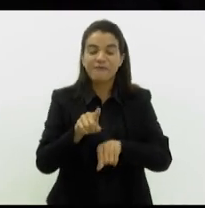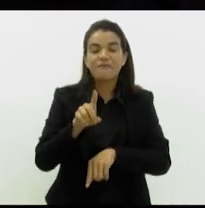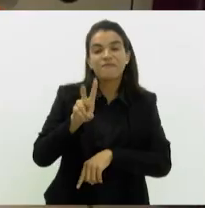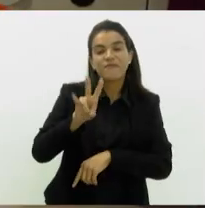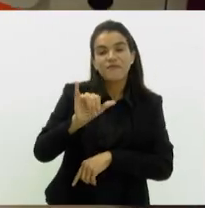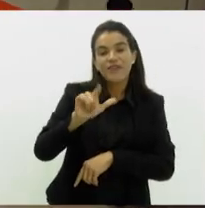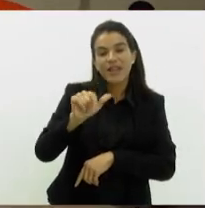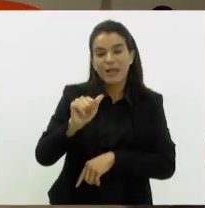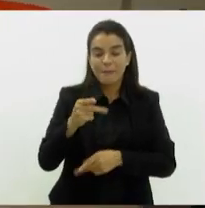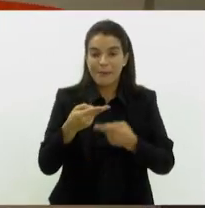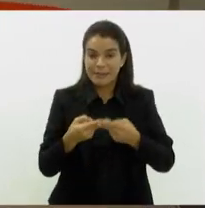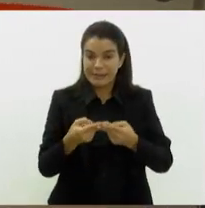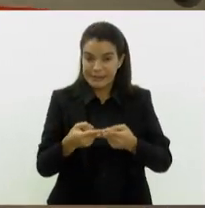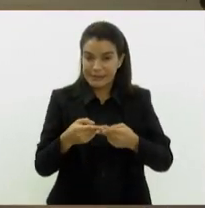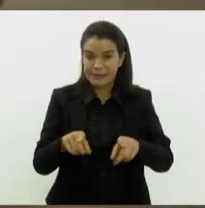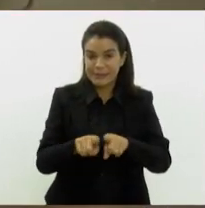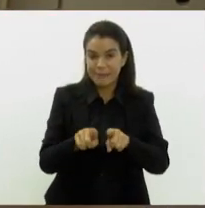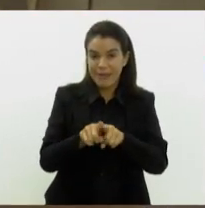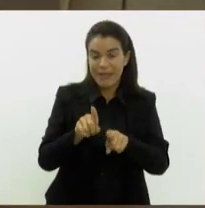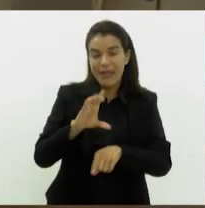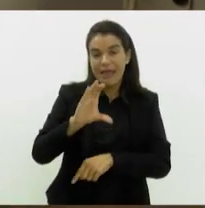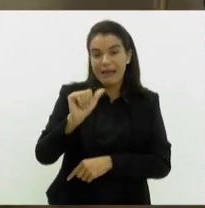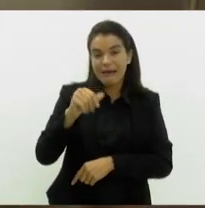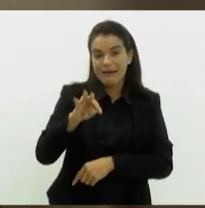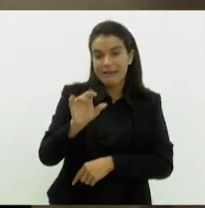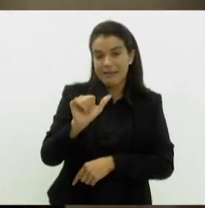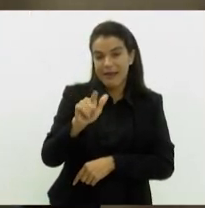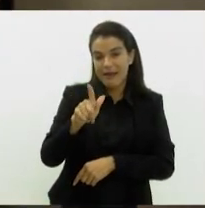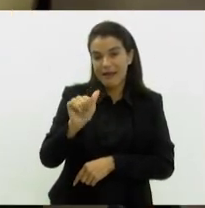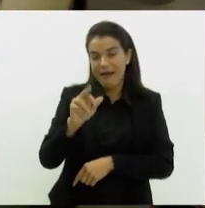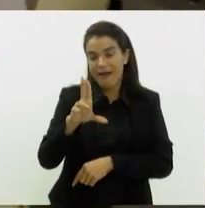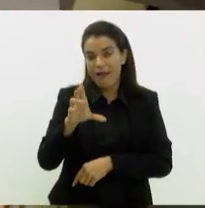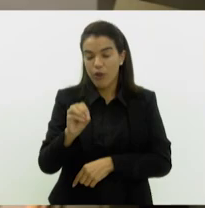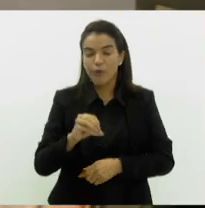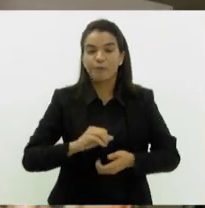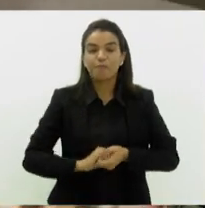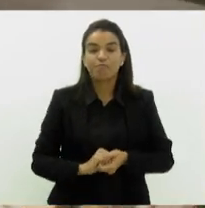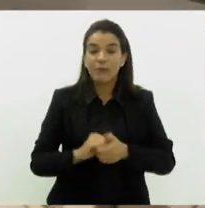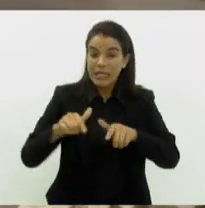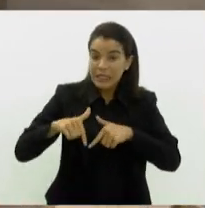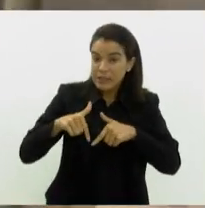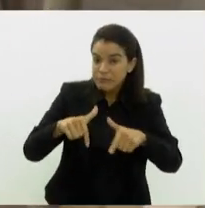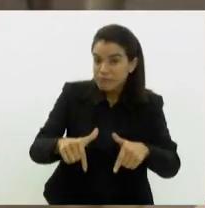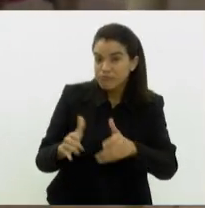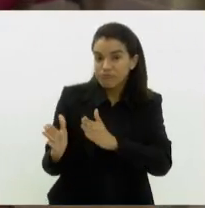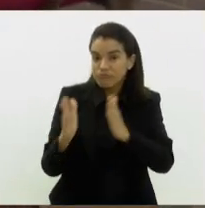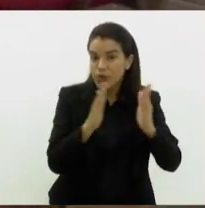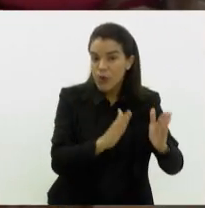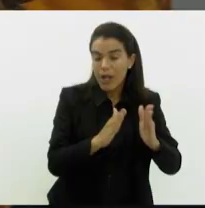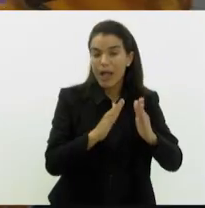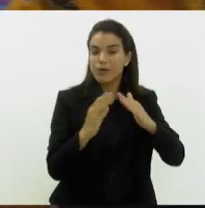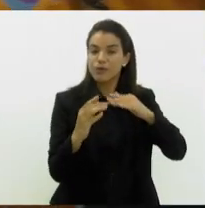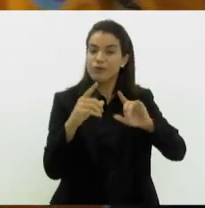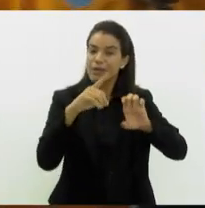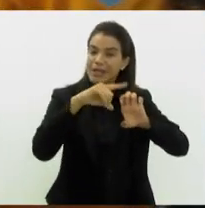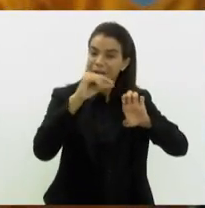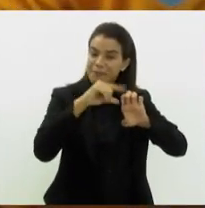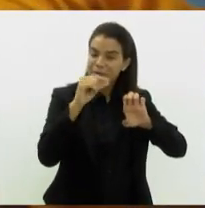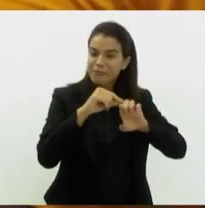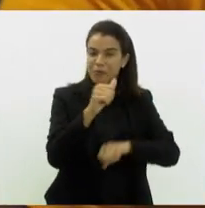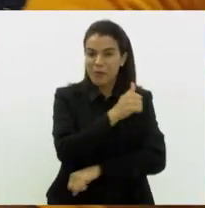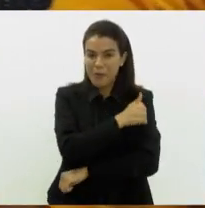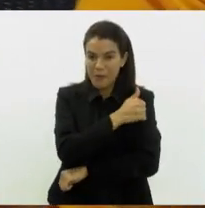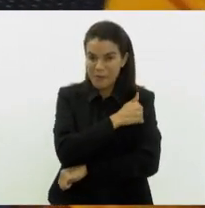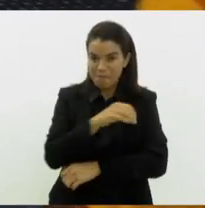Pavão Pavãozinho Cantagalo. Os cursos vão atender as tendências do mercado e incentivar o lado empreendedor do aluno. É possível se